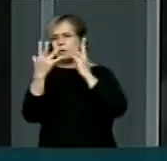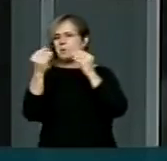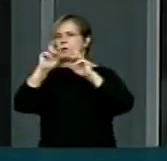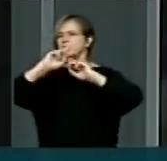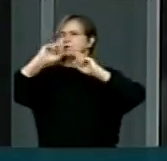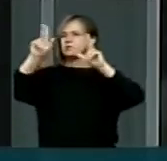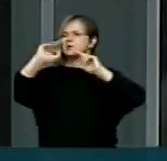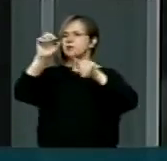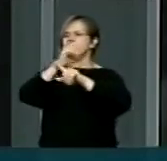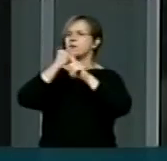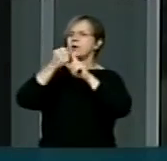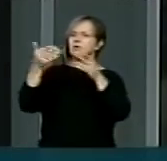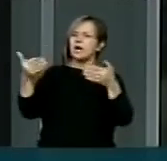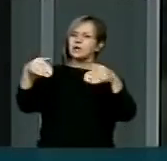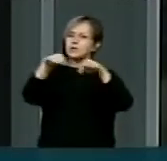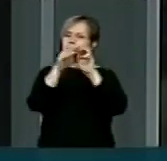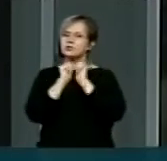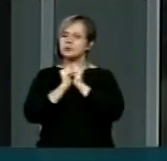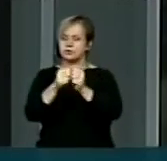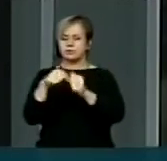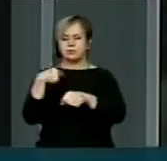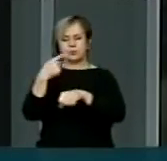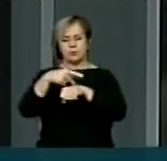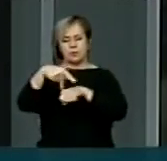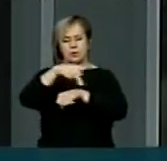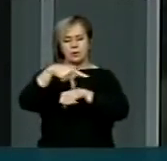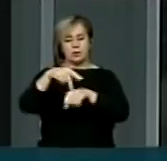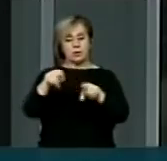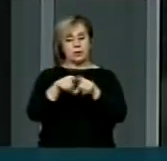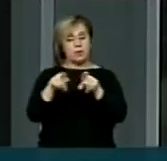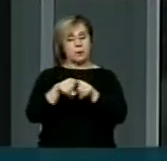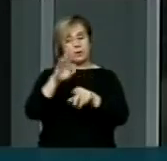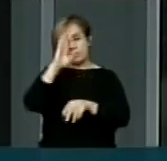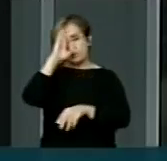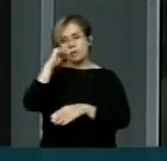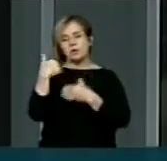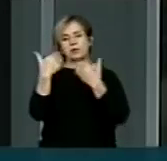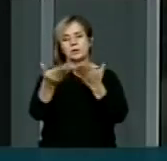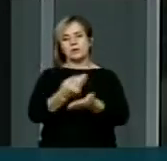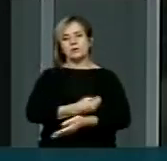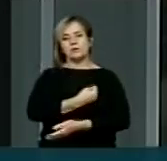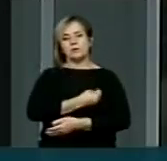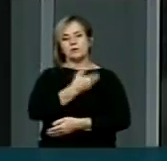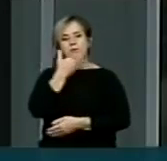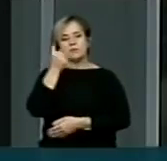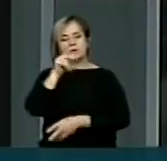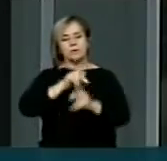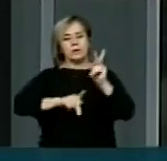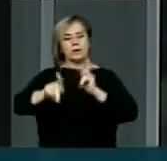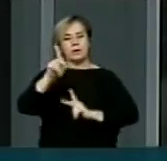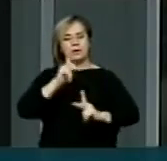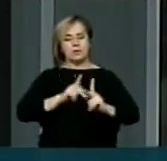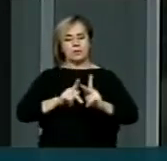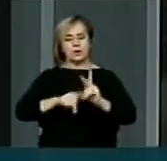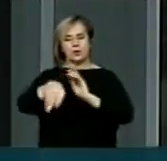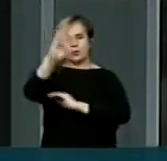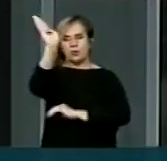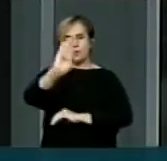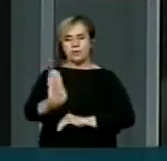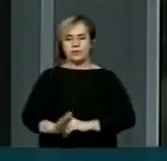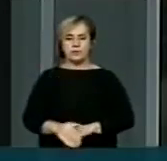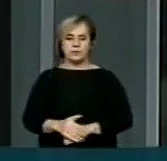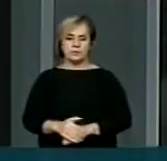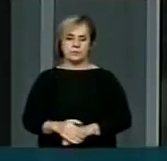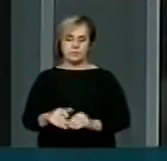sociais tão gritantes ainda no nosso país, mas acima de tudo, trazer a melhoria da qualidade de vida para o nosso povo, para o povo brasileiro.